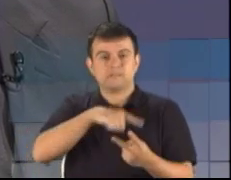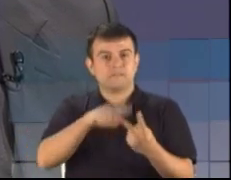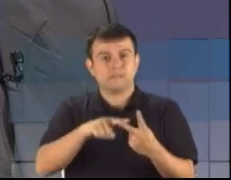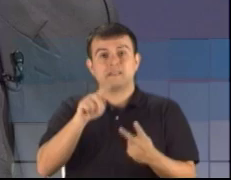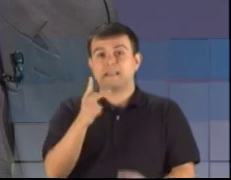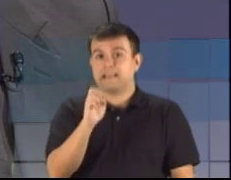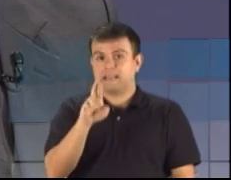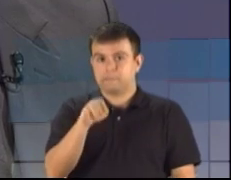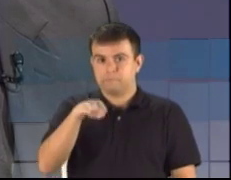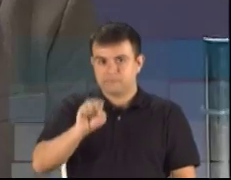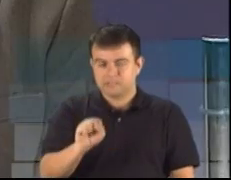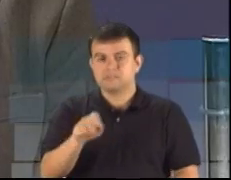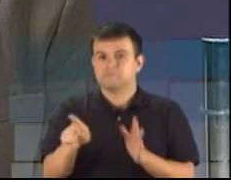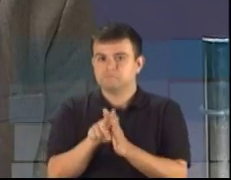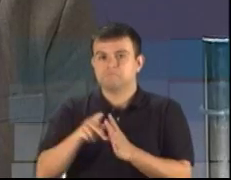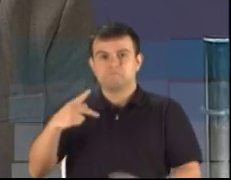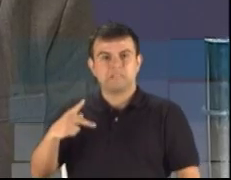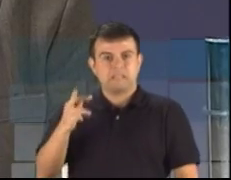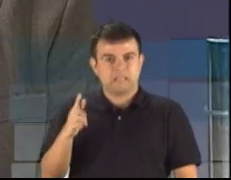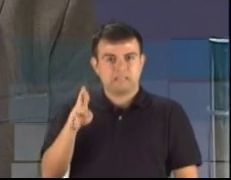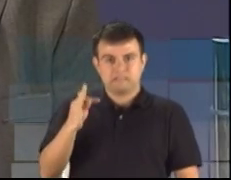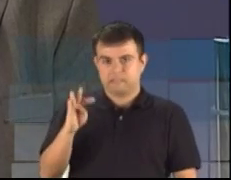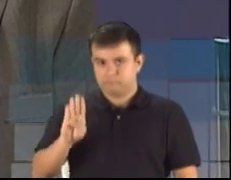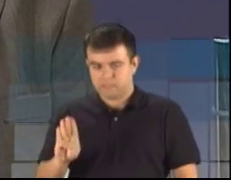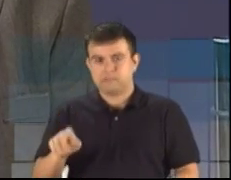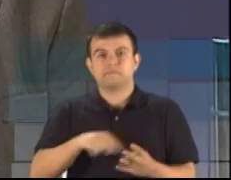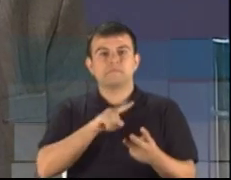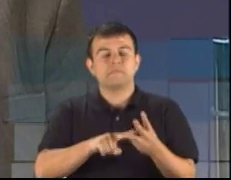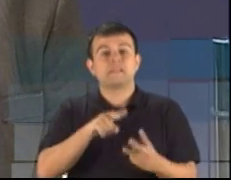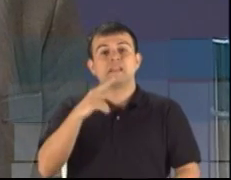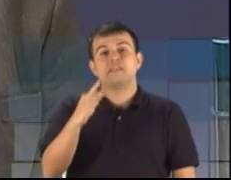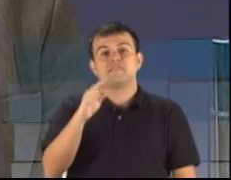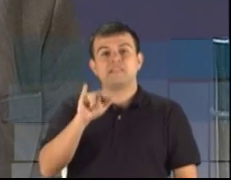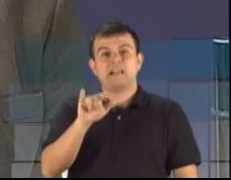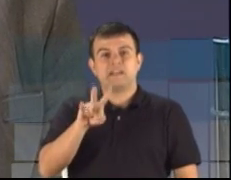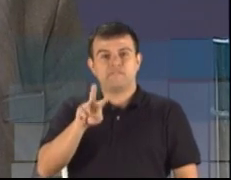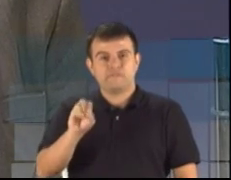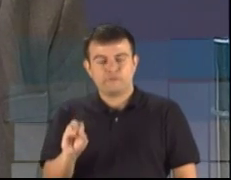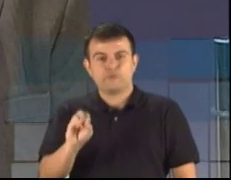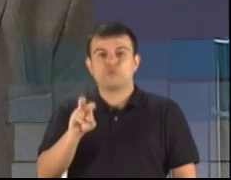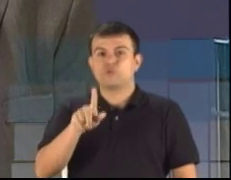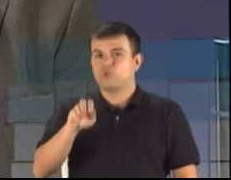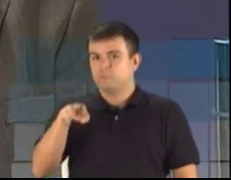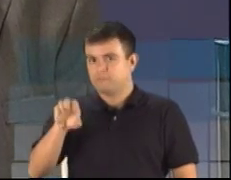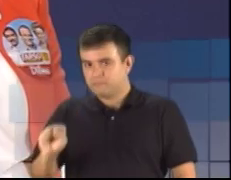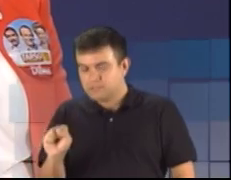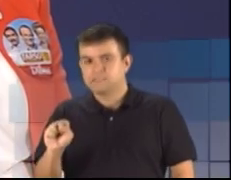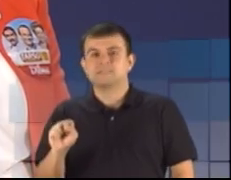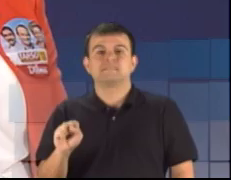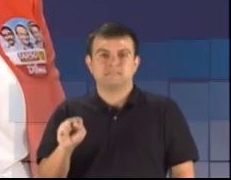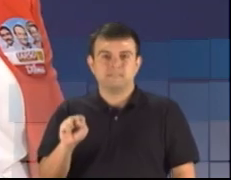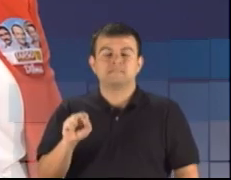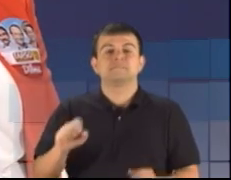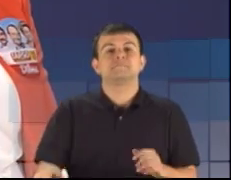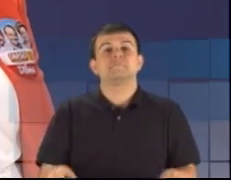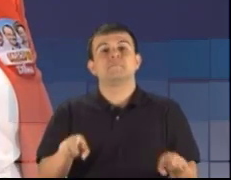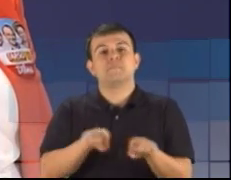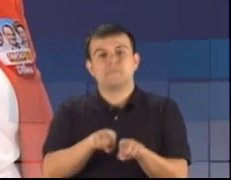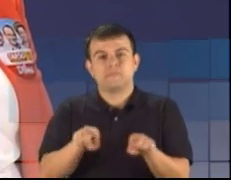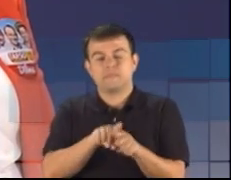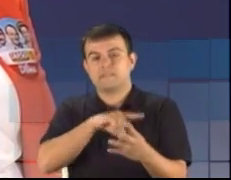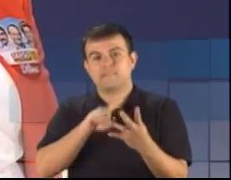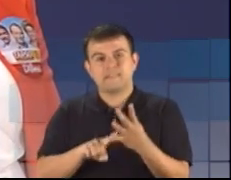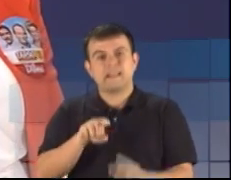PRTB. Candidato Flávio Gomes, da coligação O Rio Grande Merece Mais. Candidata Abigail